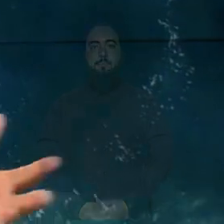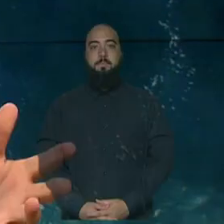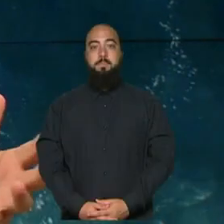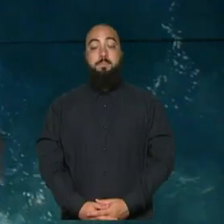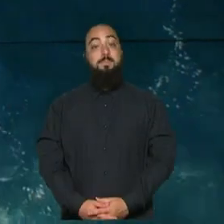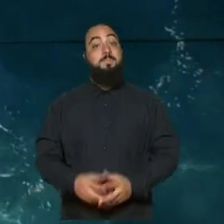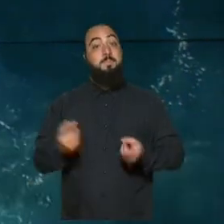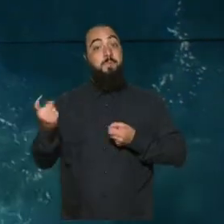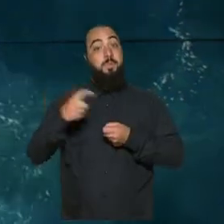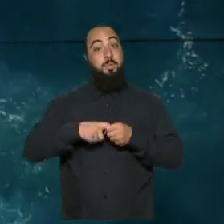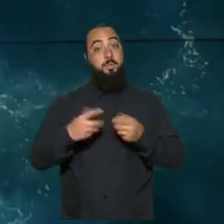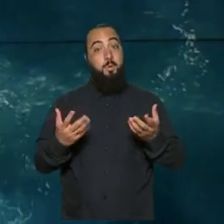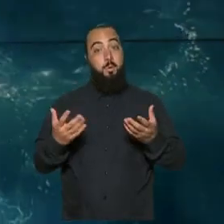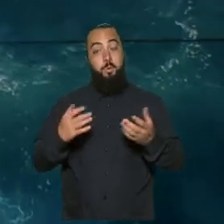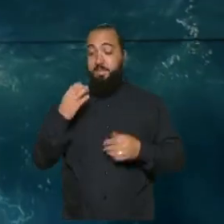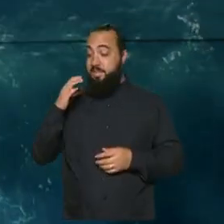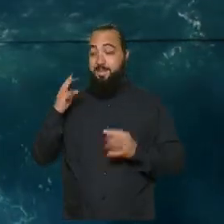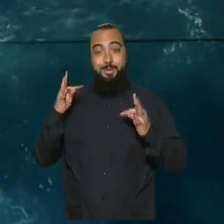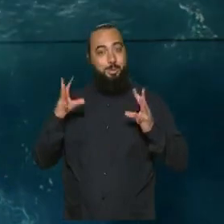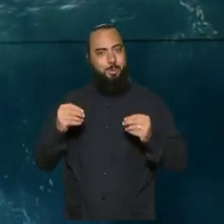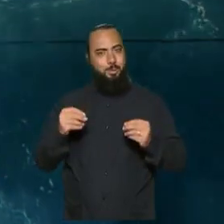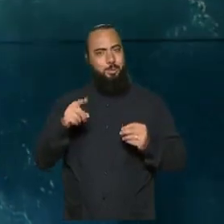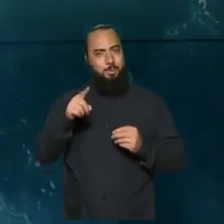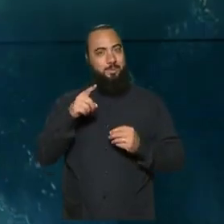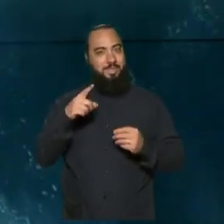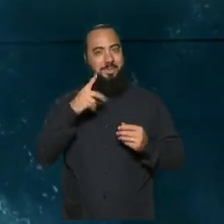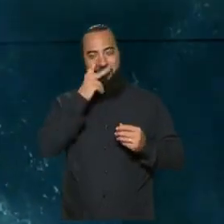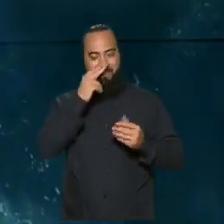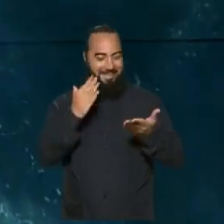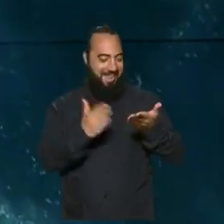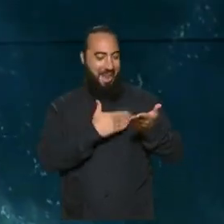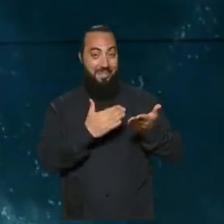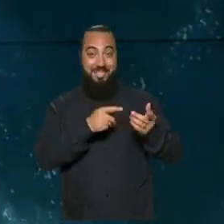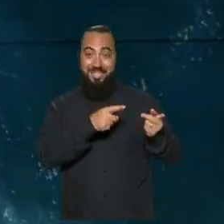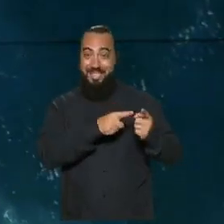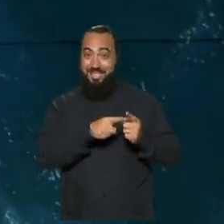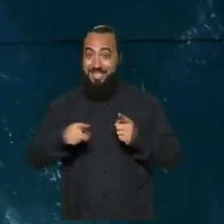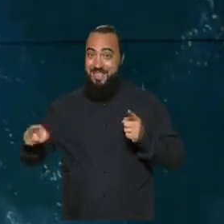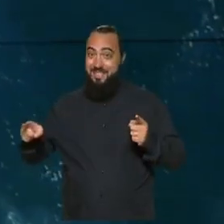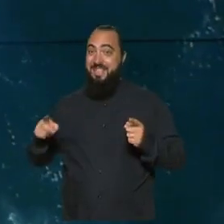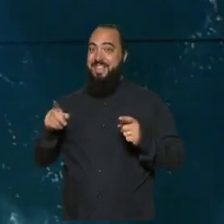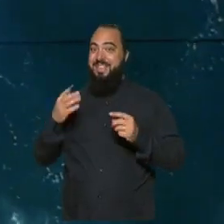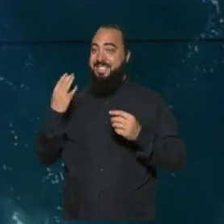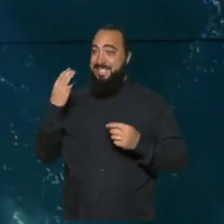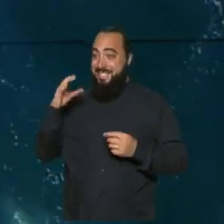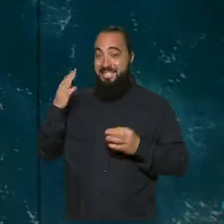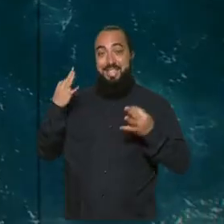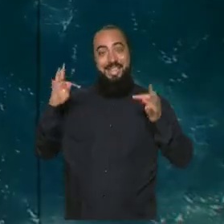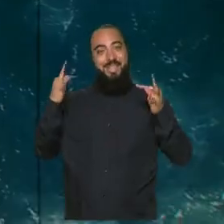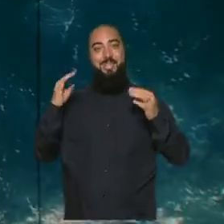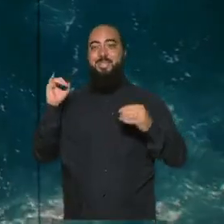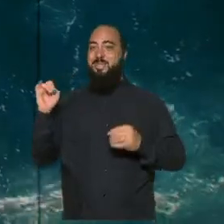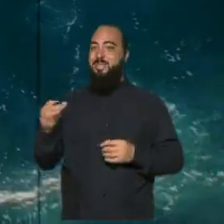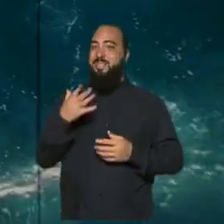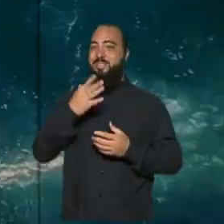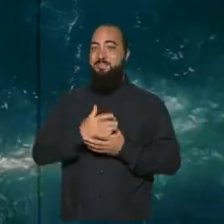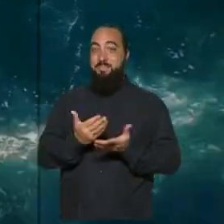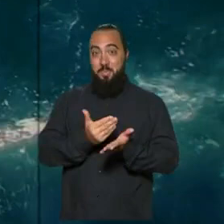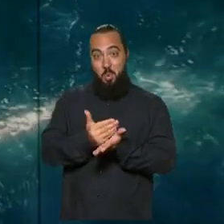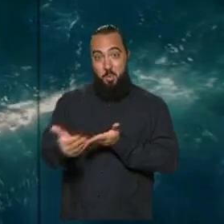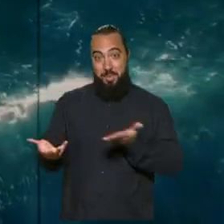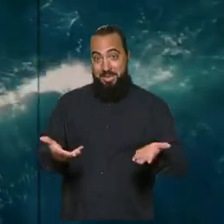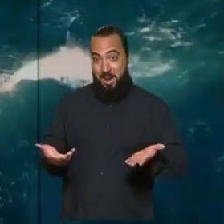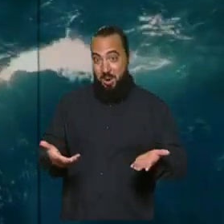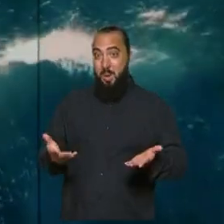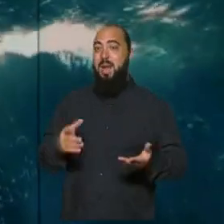Estamos de volta com o Ciência é Tudo, a sua revista semanal sobre Ciência, Tecnologia e Inovação. E para começar esse bloco,